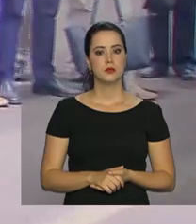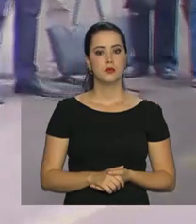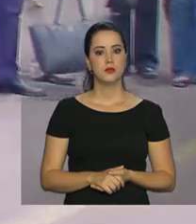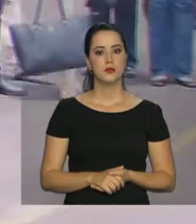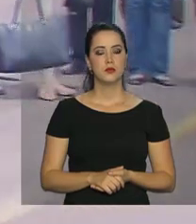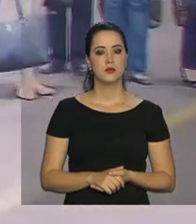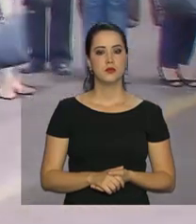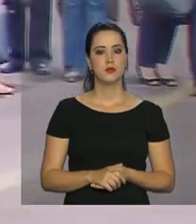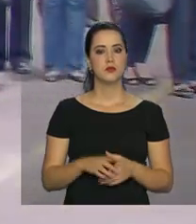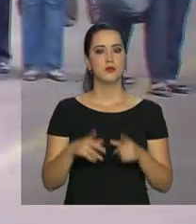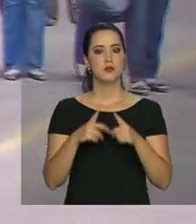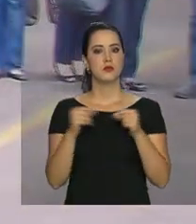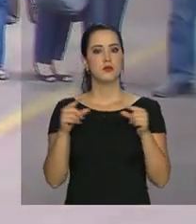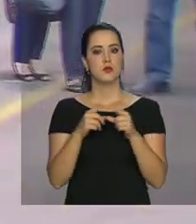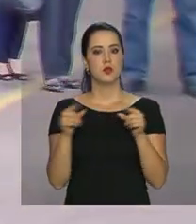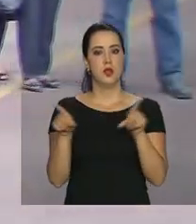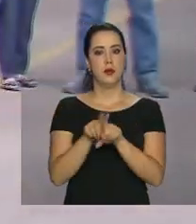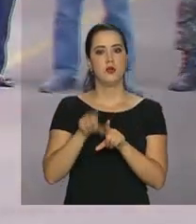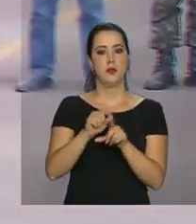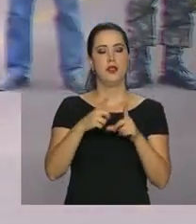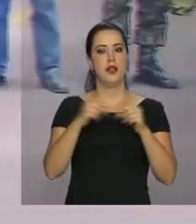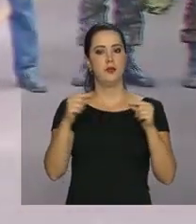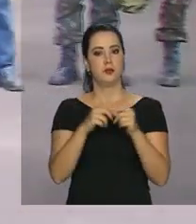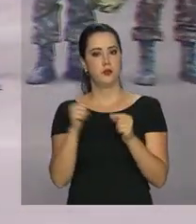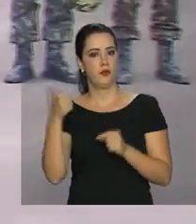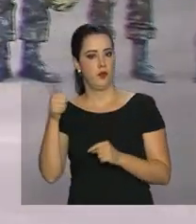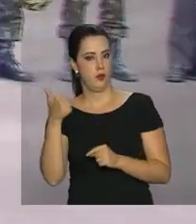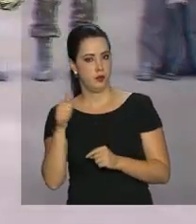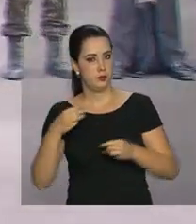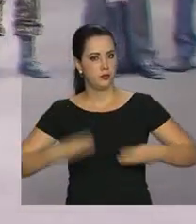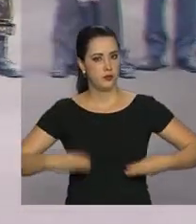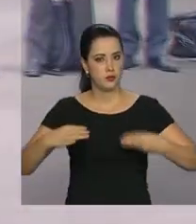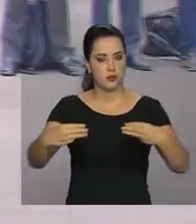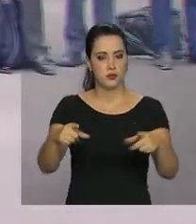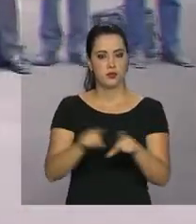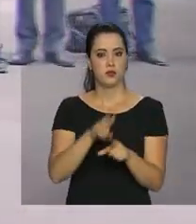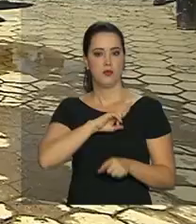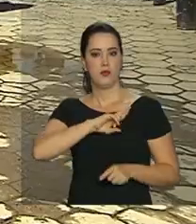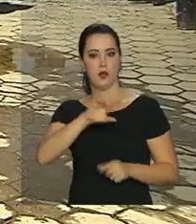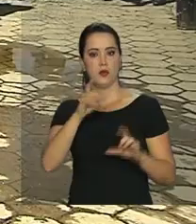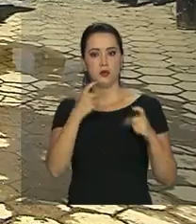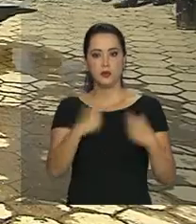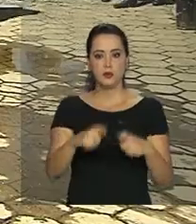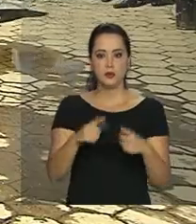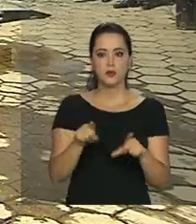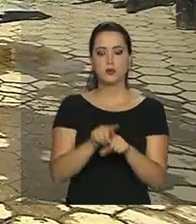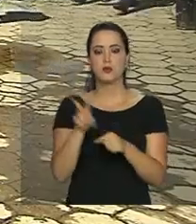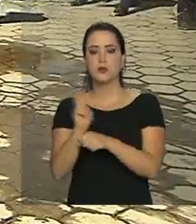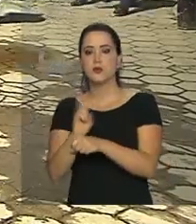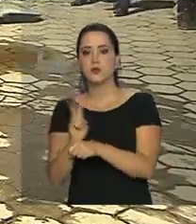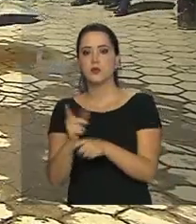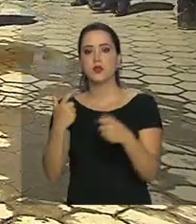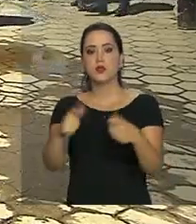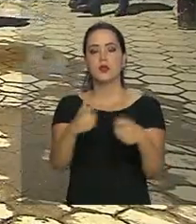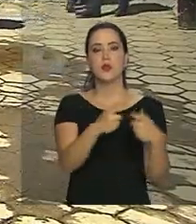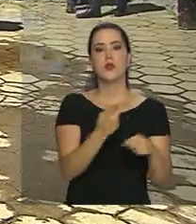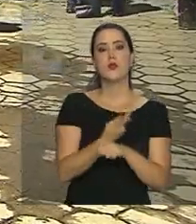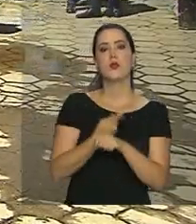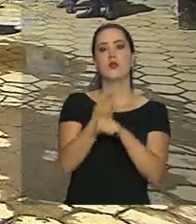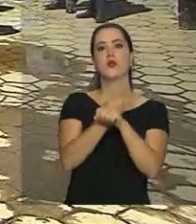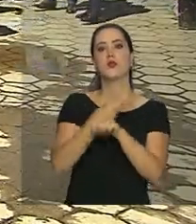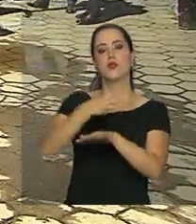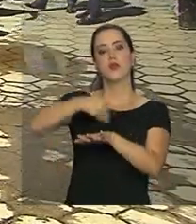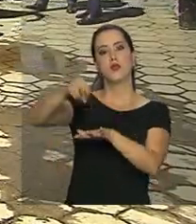Vindos de Brasília, os técnicos de 11 ministérios se reuniram com representantes locais e vistoriaram as instalações em busca de